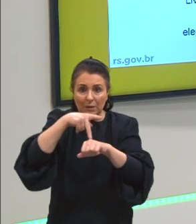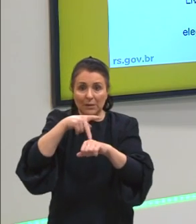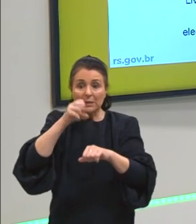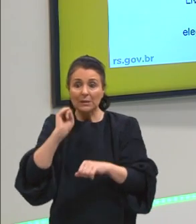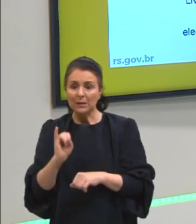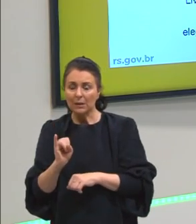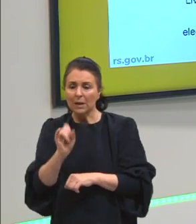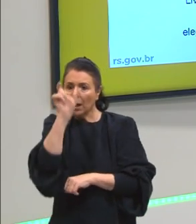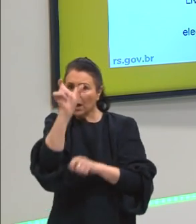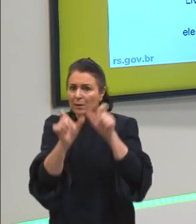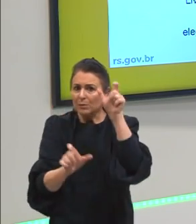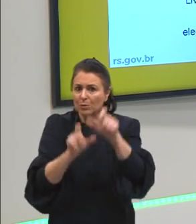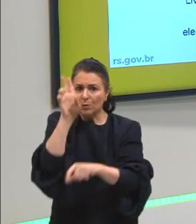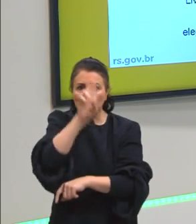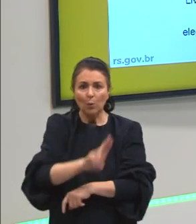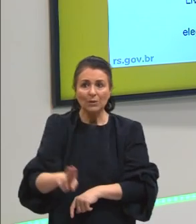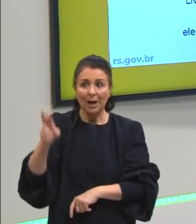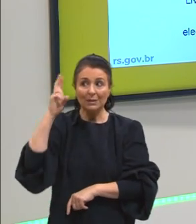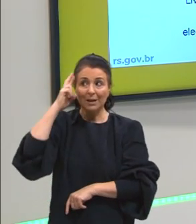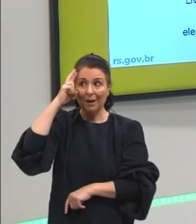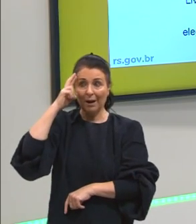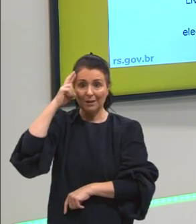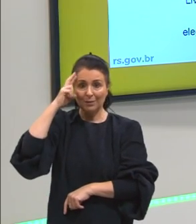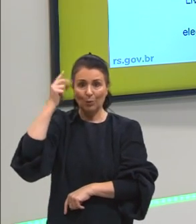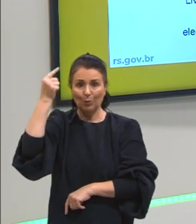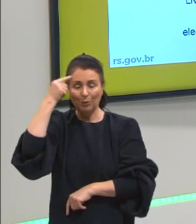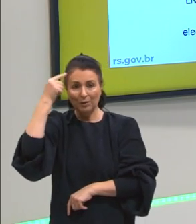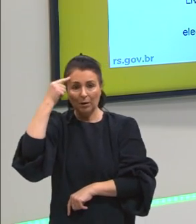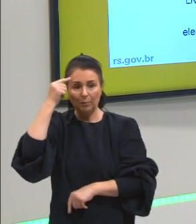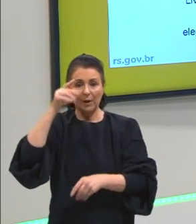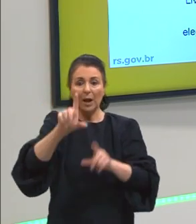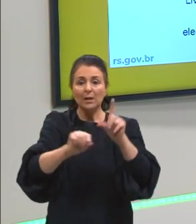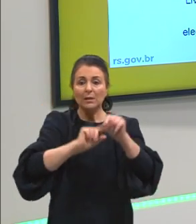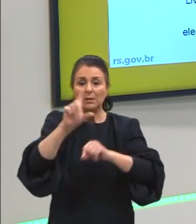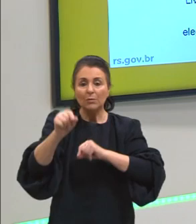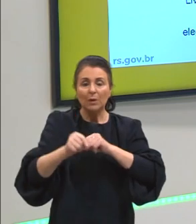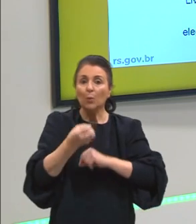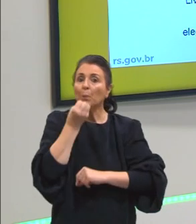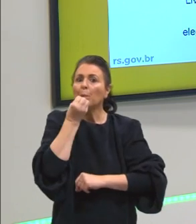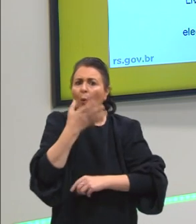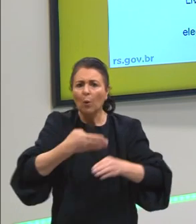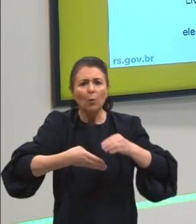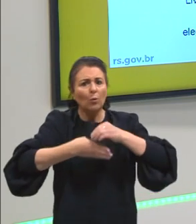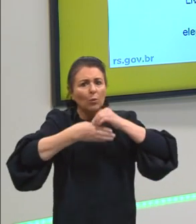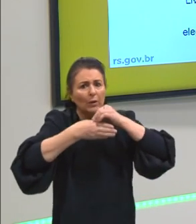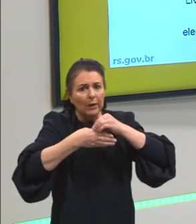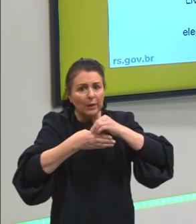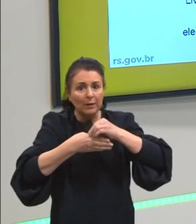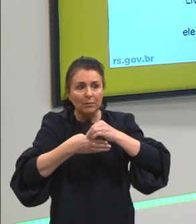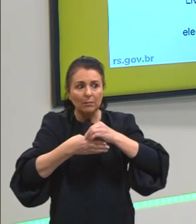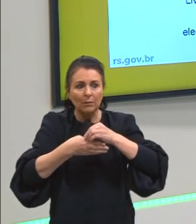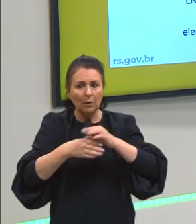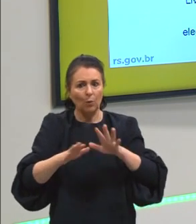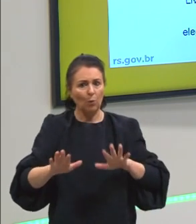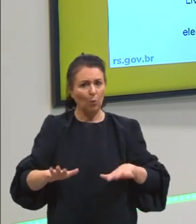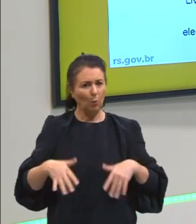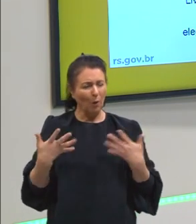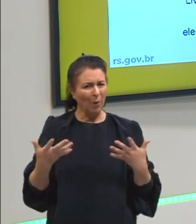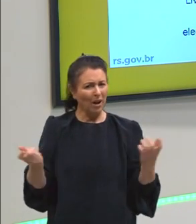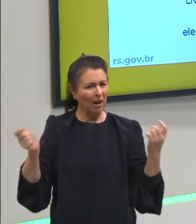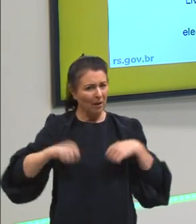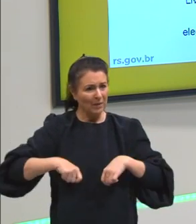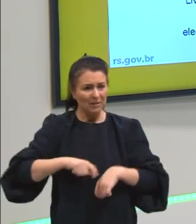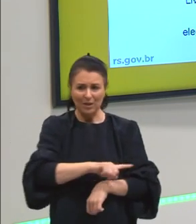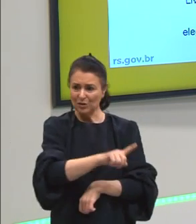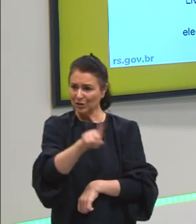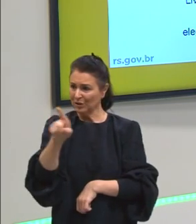defendia muito essa questão da racionalidade para eleger um bom líder, ele questiona a capacidade dos eleitores. Então, o Sócrates